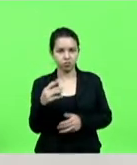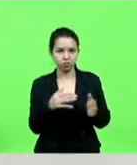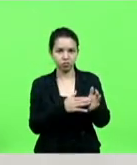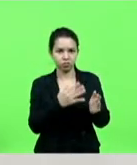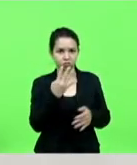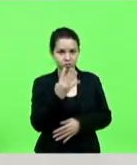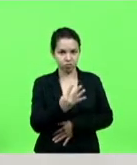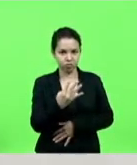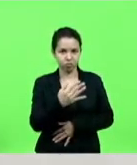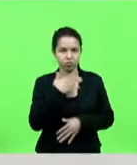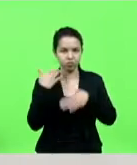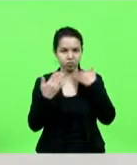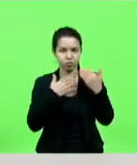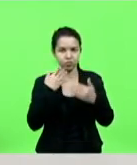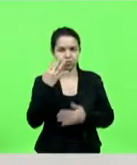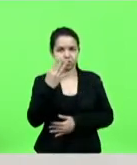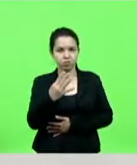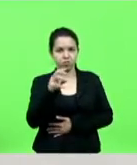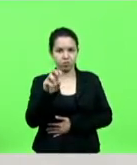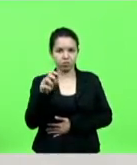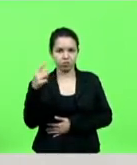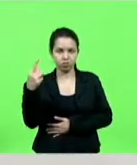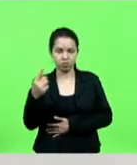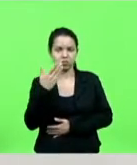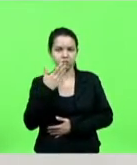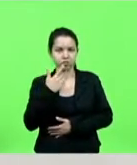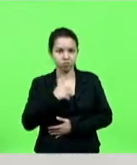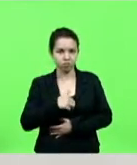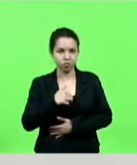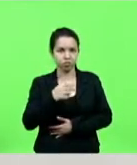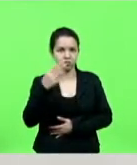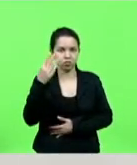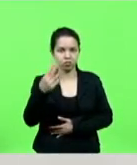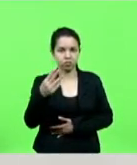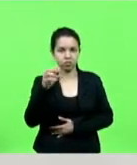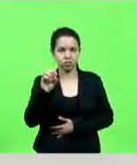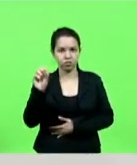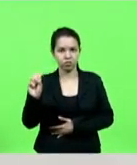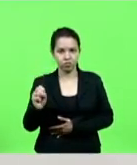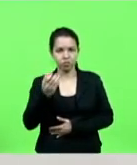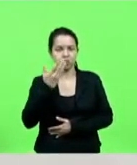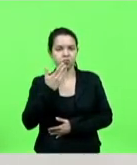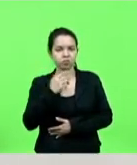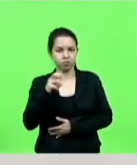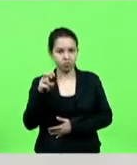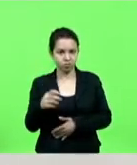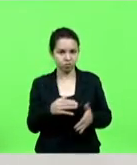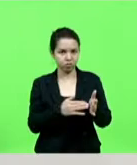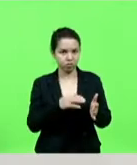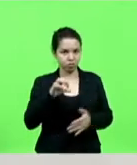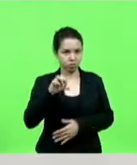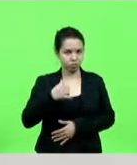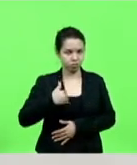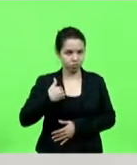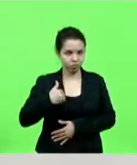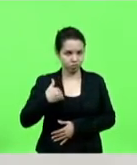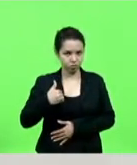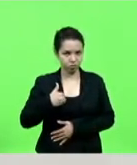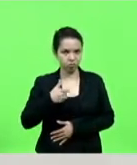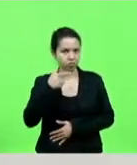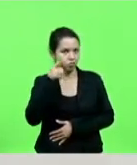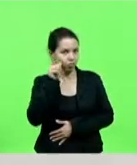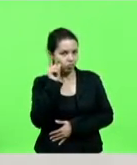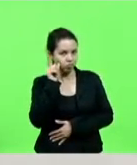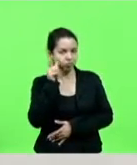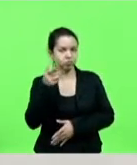morreram 451 crianças e 308 crianças de cinco a nove anos. Ontem, o Senado